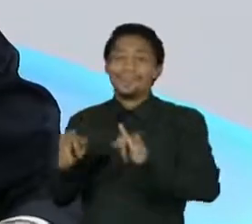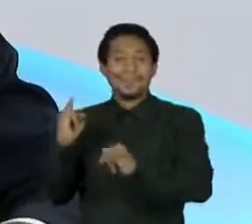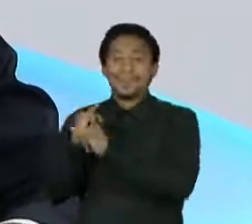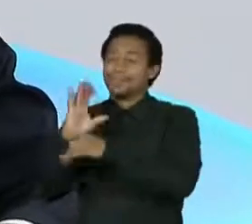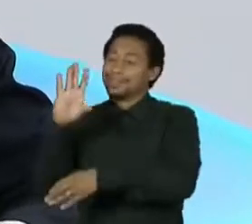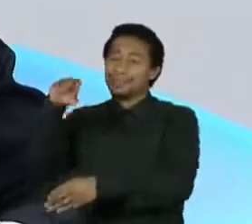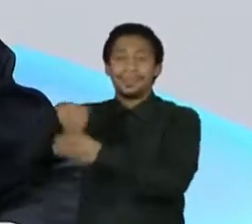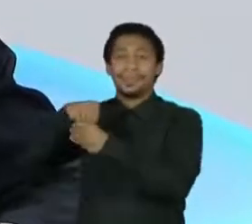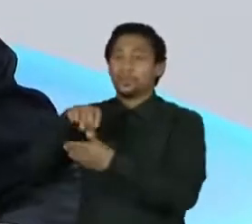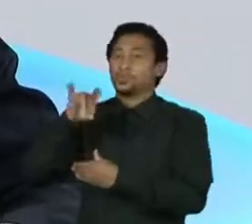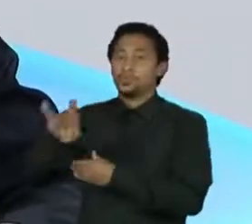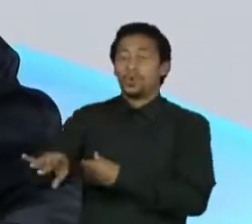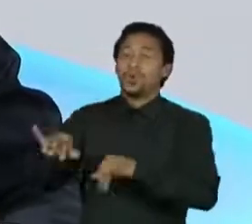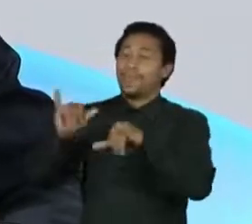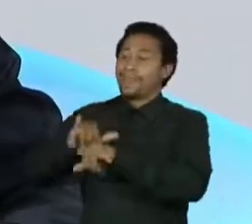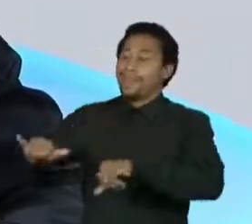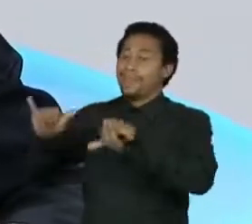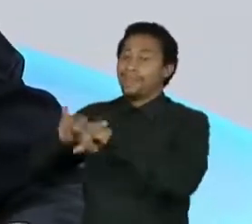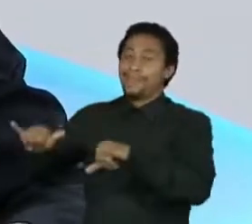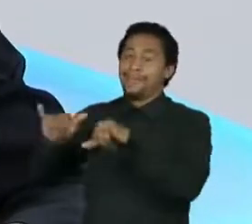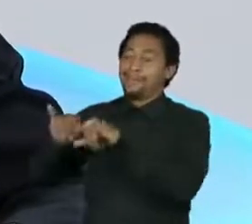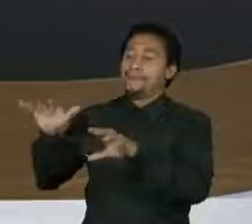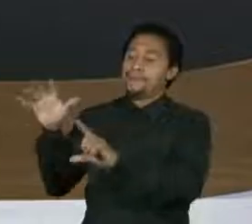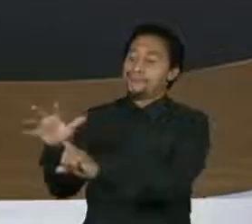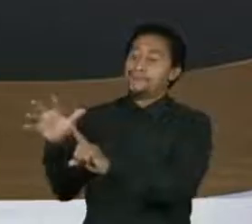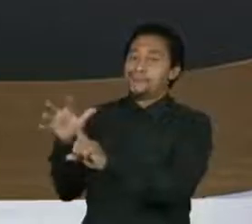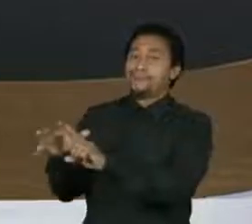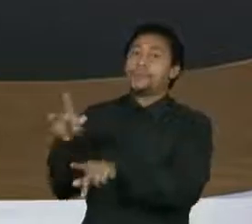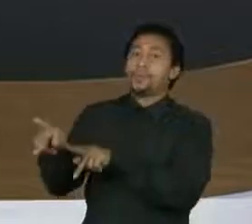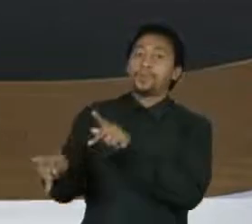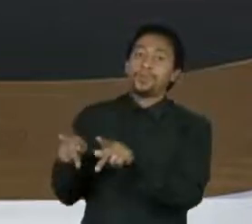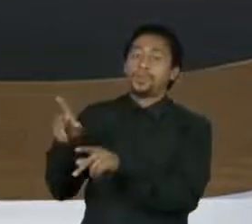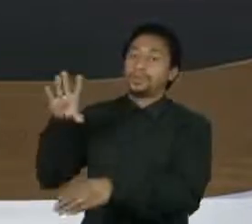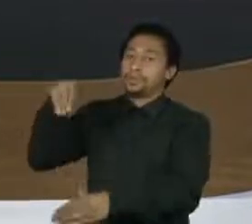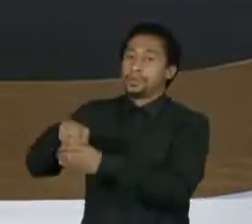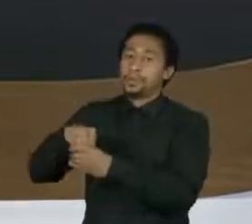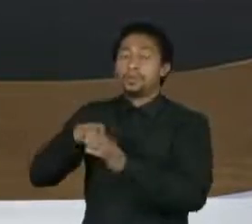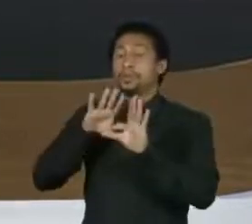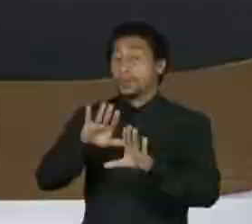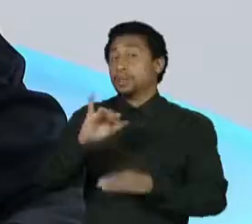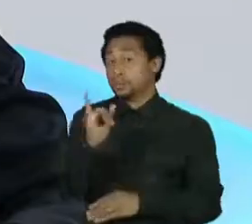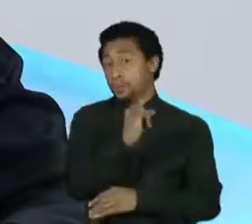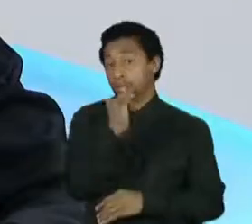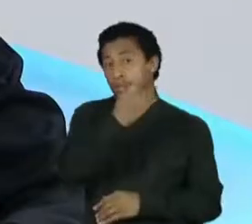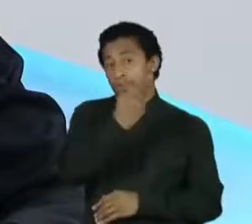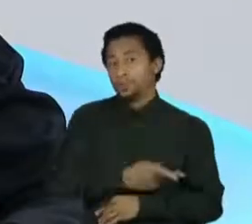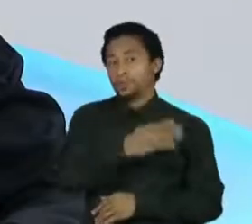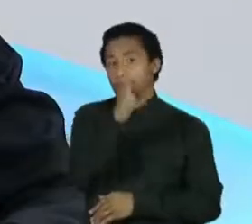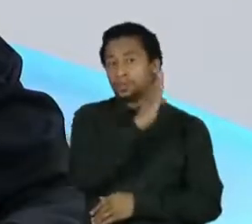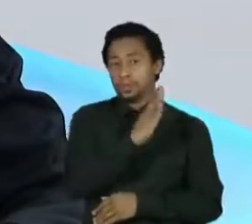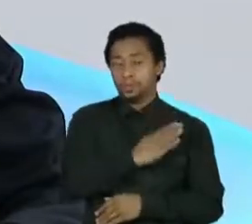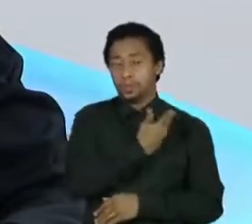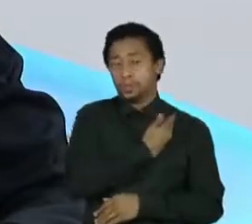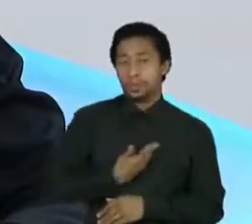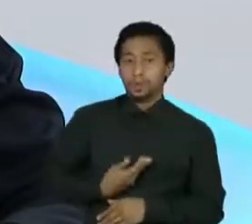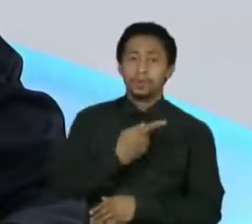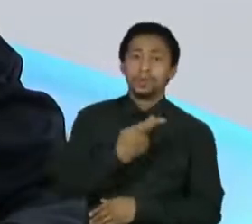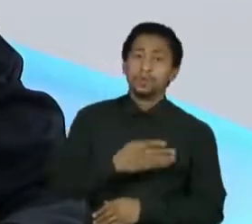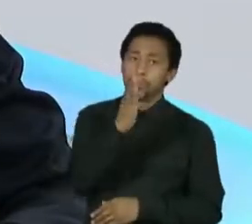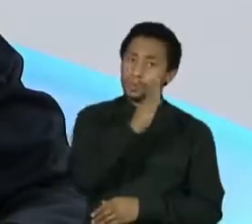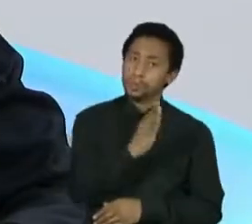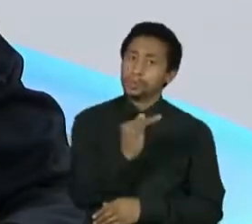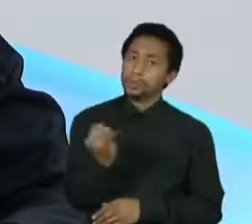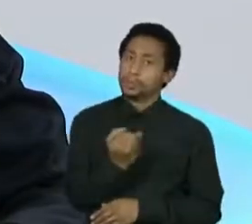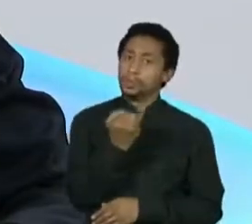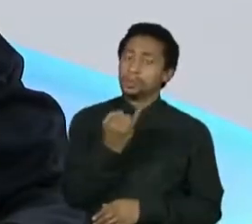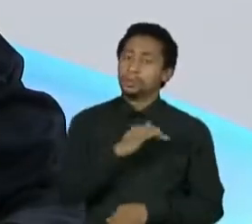que importa, Vera, é a reação da sociedade brasileira, nós falamos do governo brasileiro. Eu gostaria de destacar o